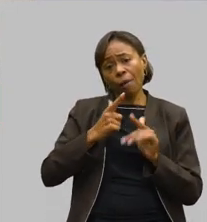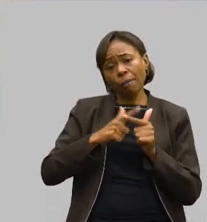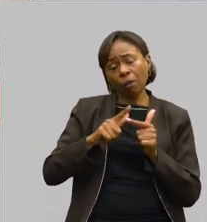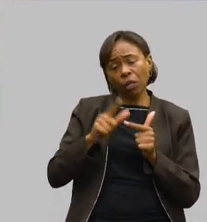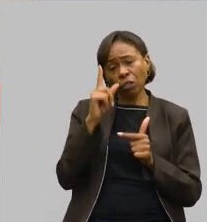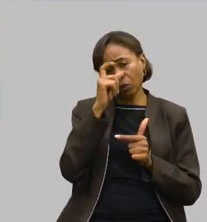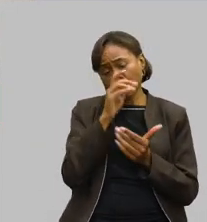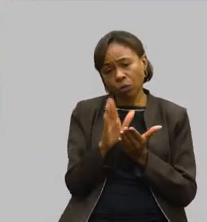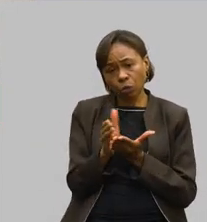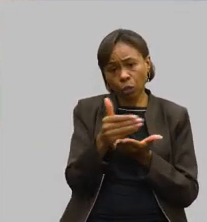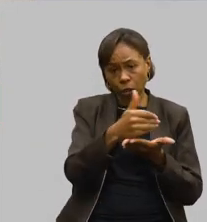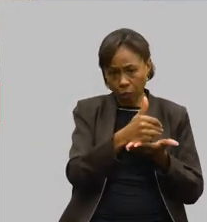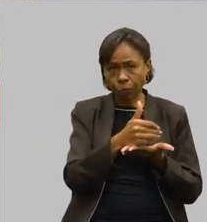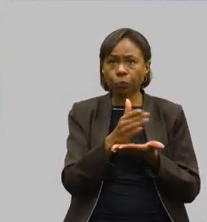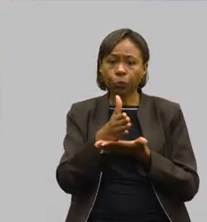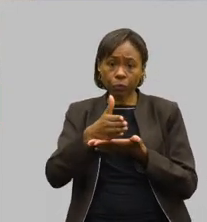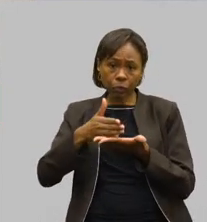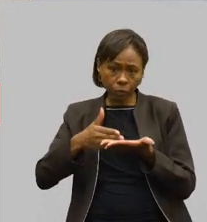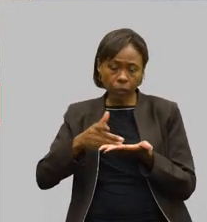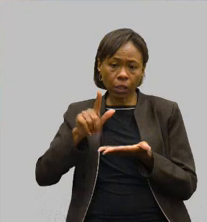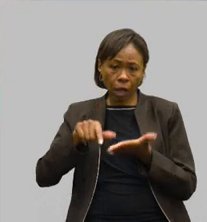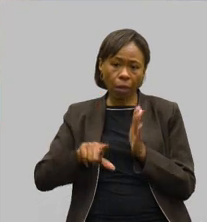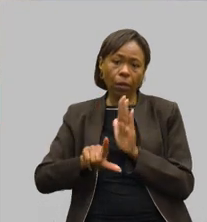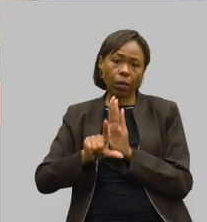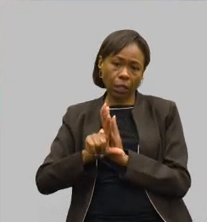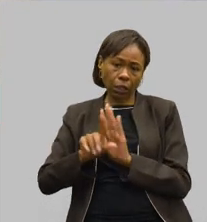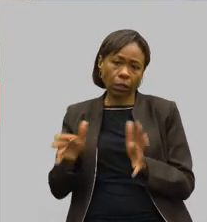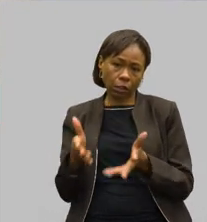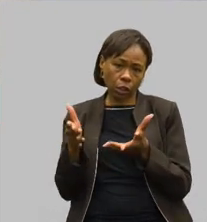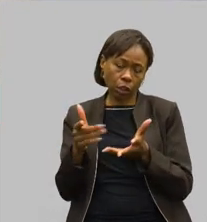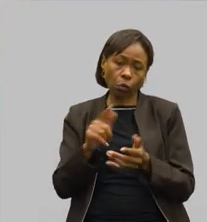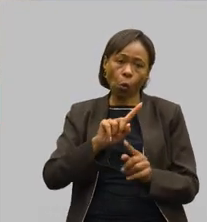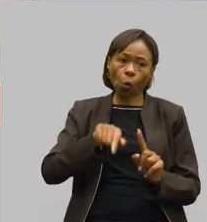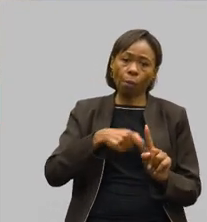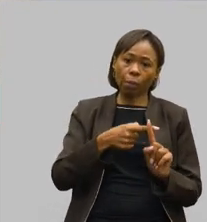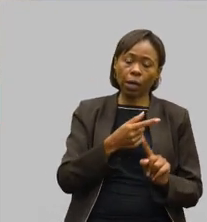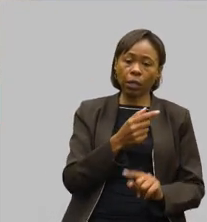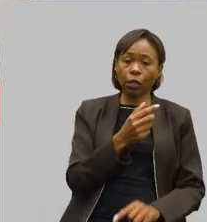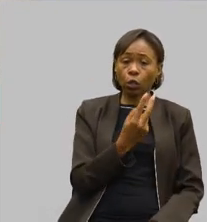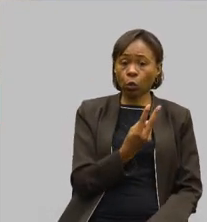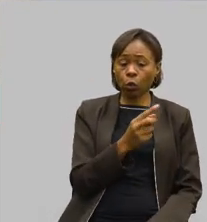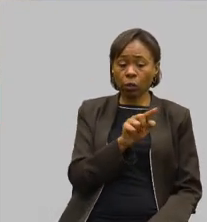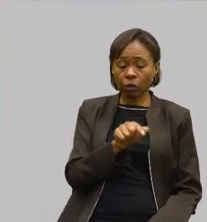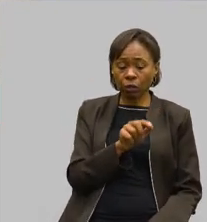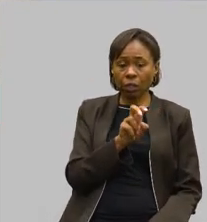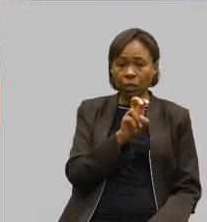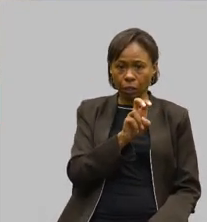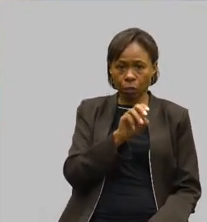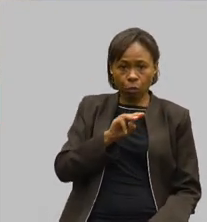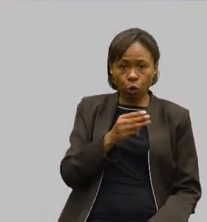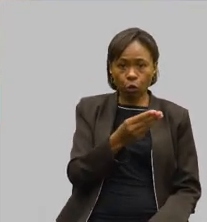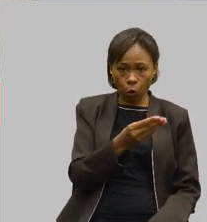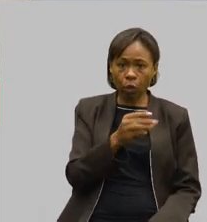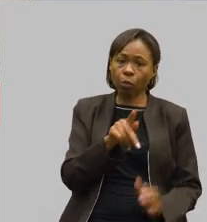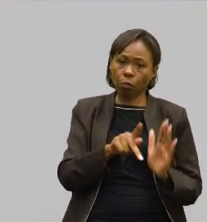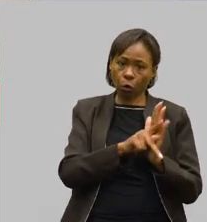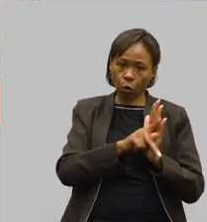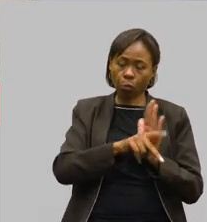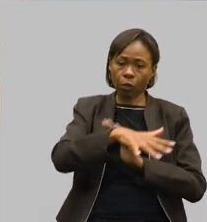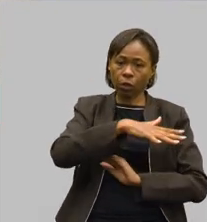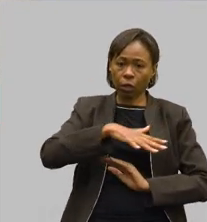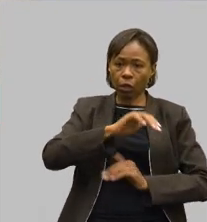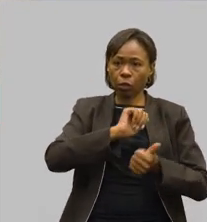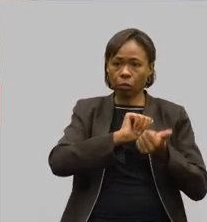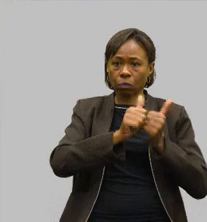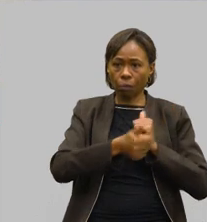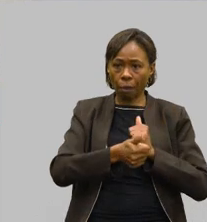recurso é da própria lei de incentivo e os outros 2,5 milhões são da fonte do esporte. E também fazendo aqui um adendo